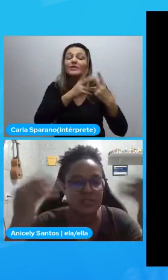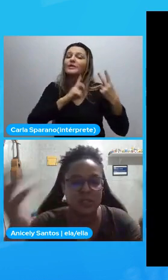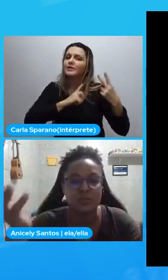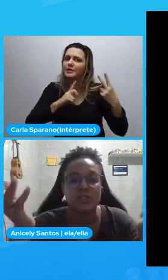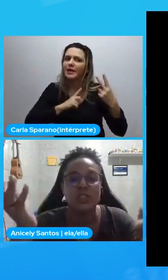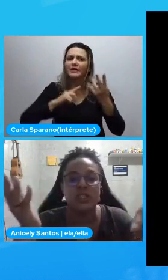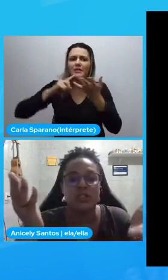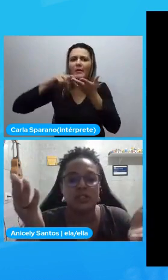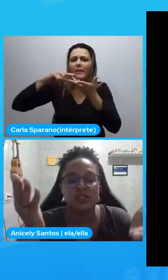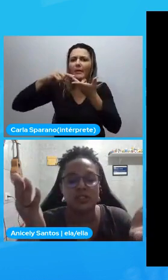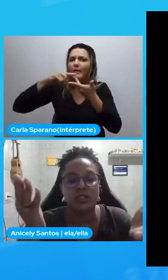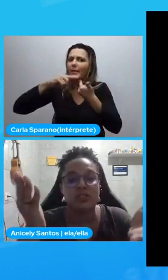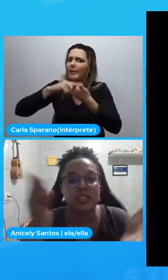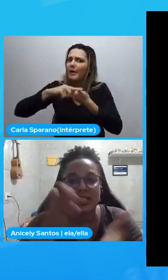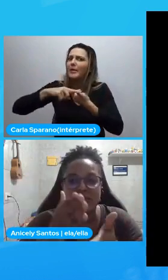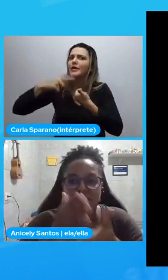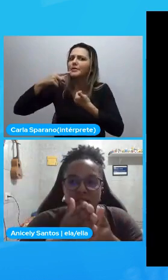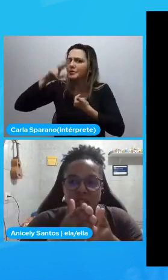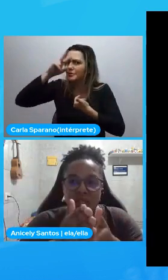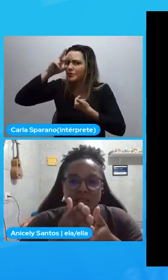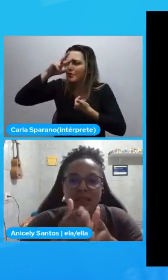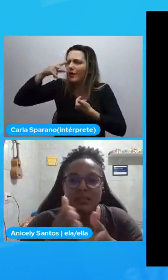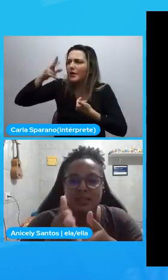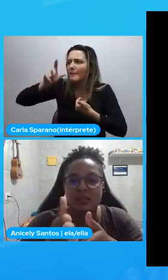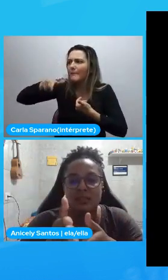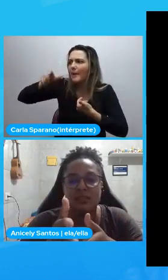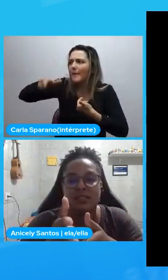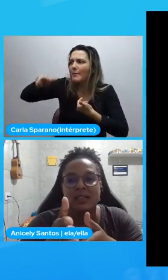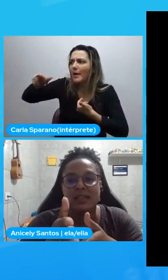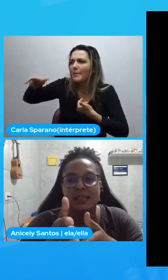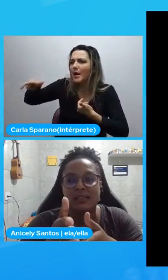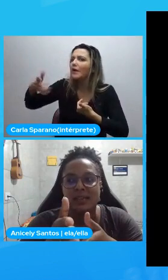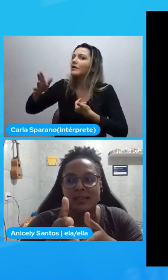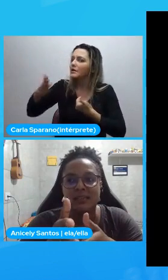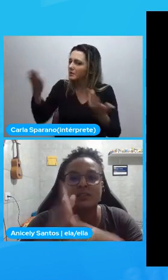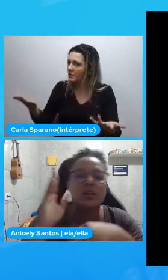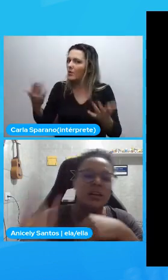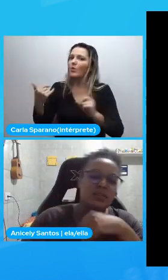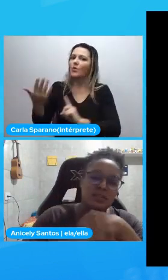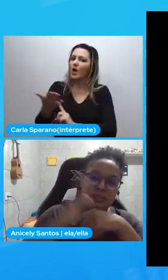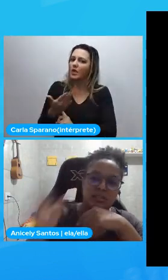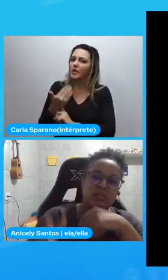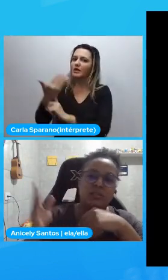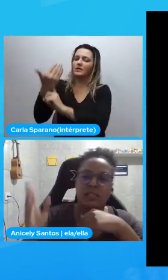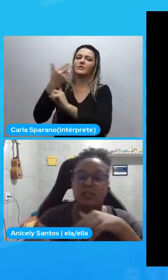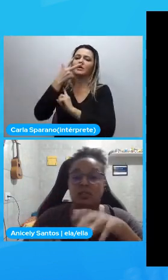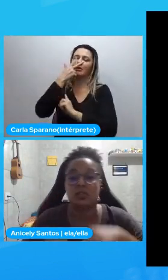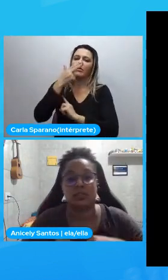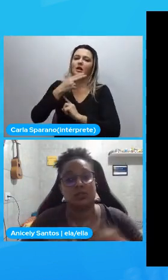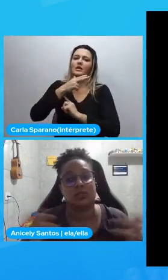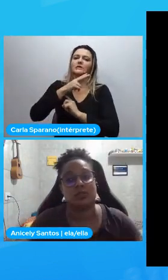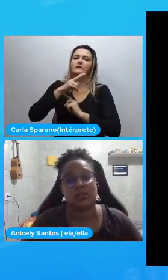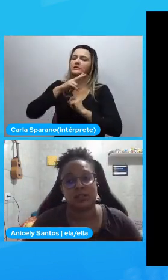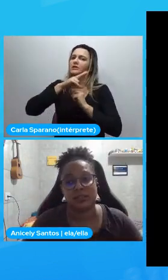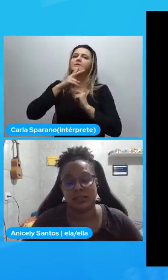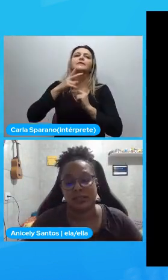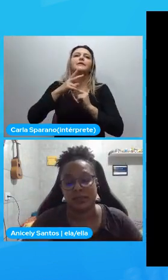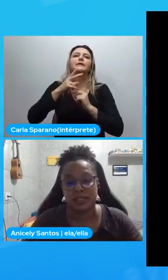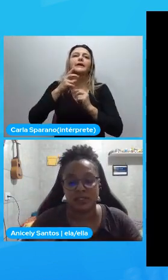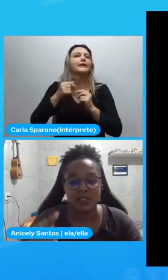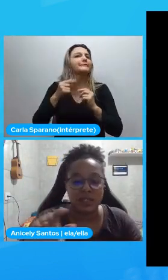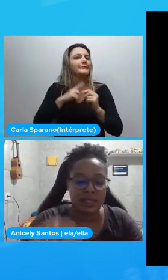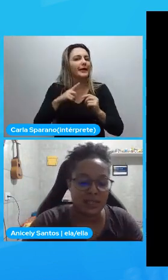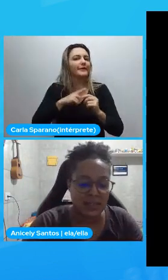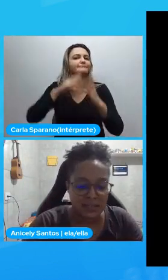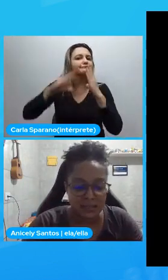Vários tempos. Então. A gente consegue ver. Que a tecnologia. Ela está ali. Só reforçando. E aí. Eu não estou dizendo. Na sua totalidade.